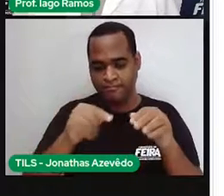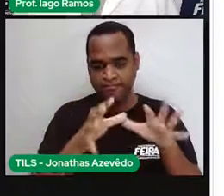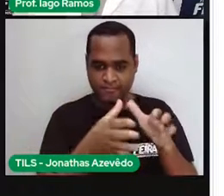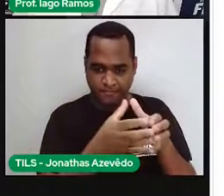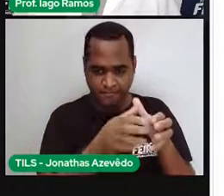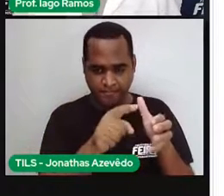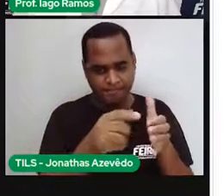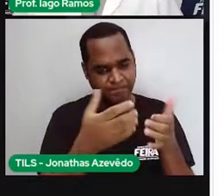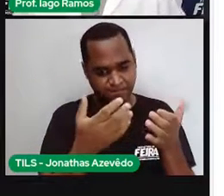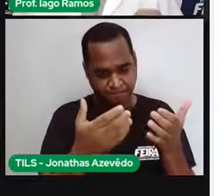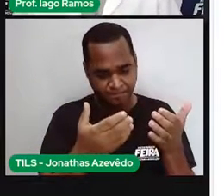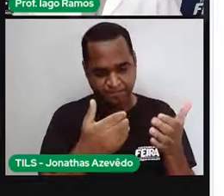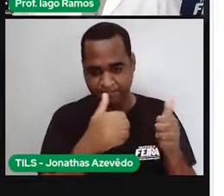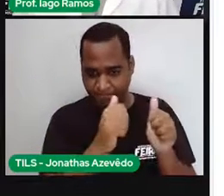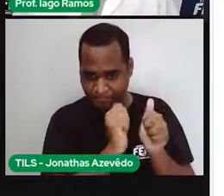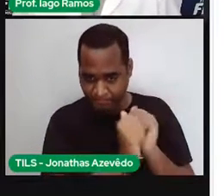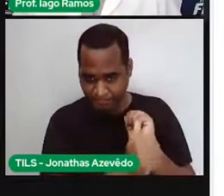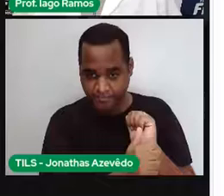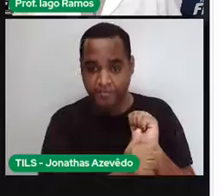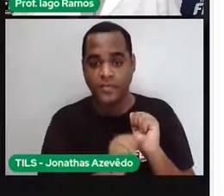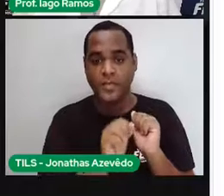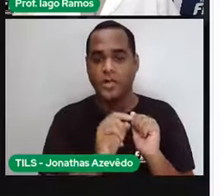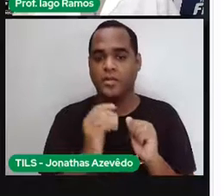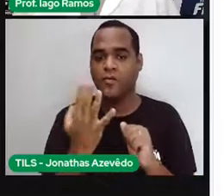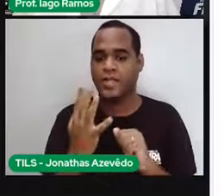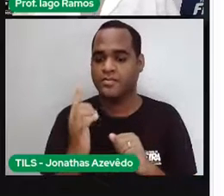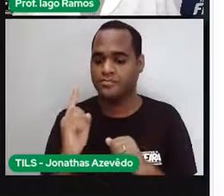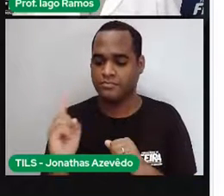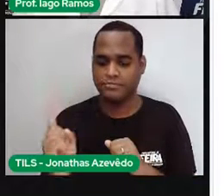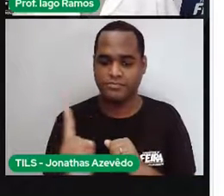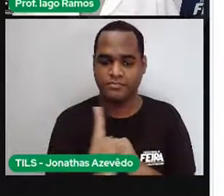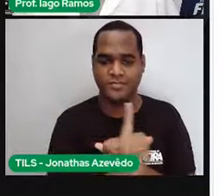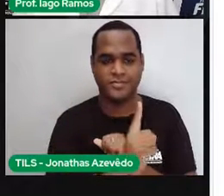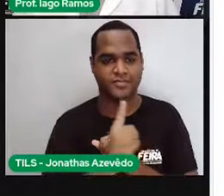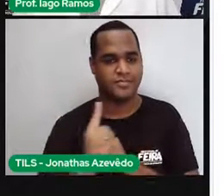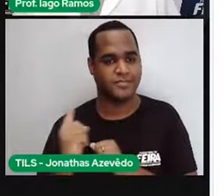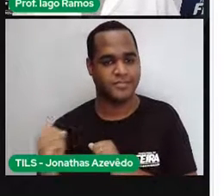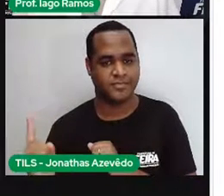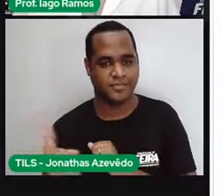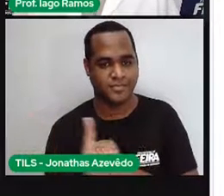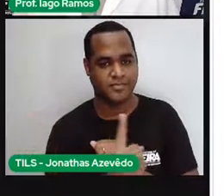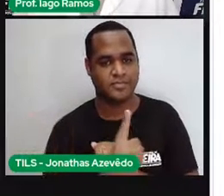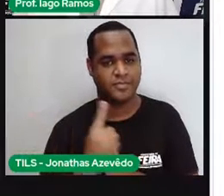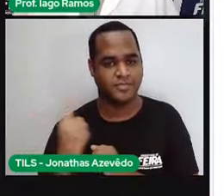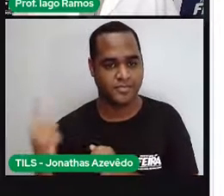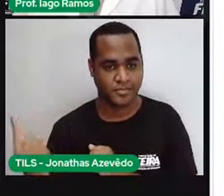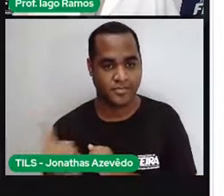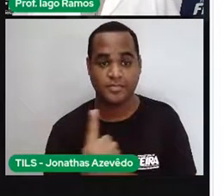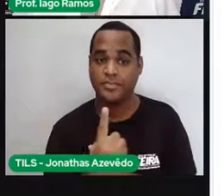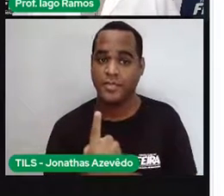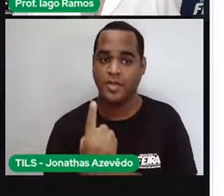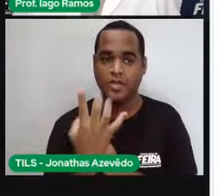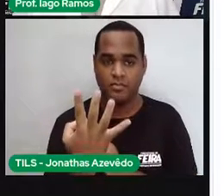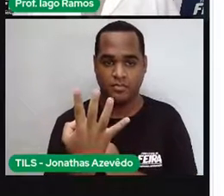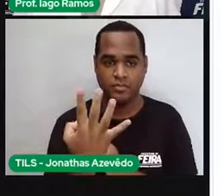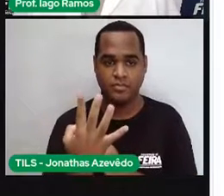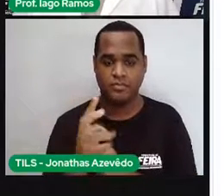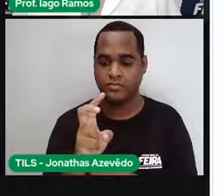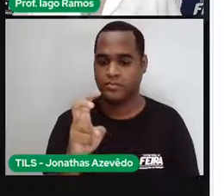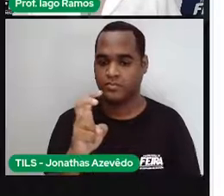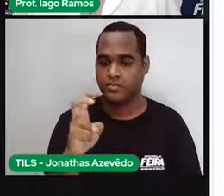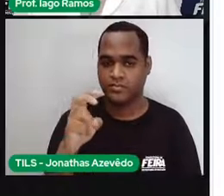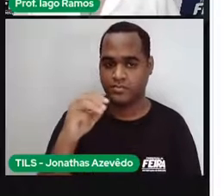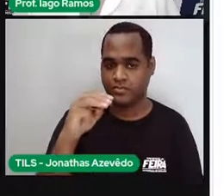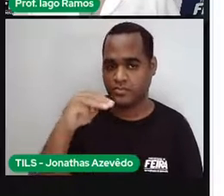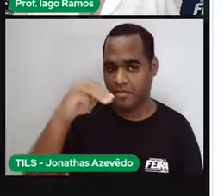você correu quatro voltas em torno de um campo. Esse campo tem 55 metros